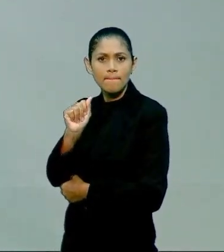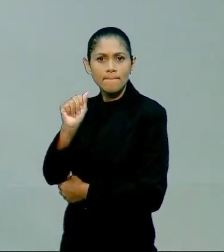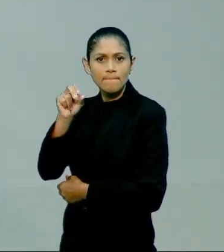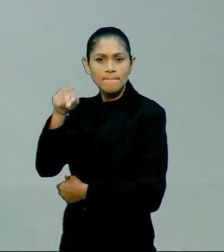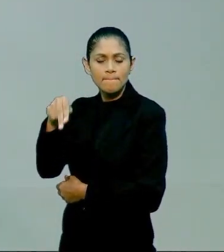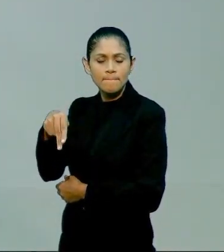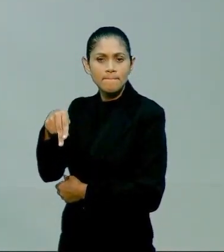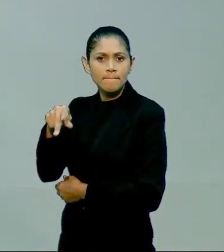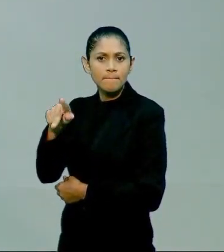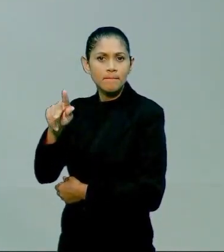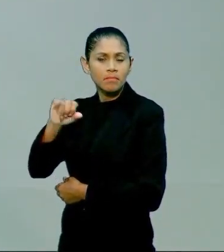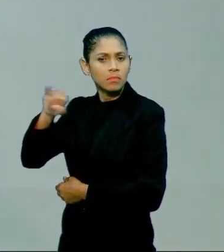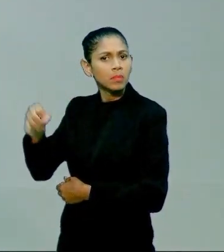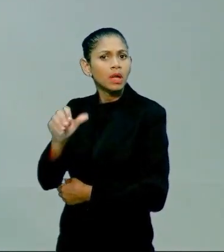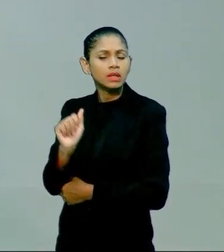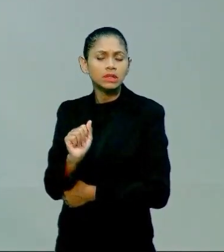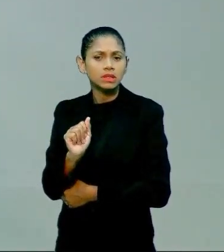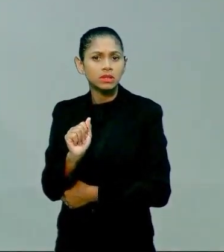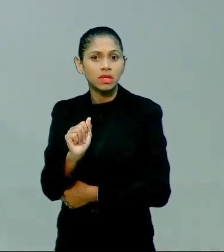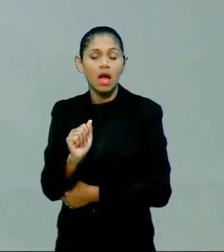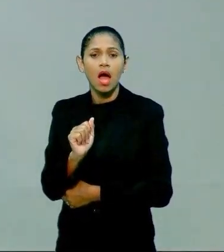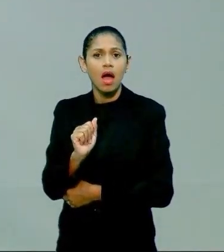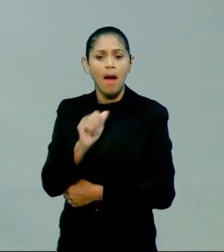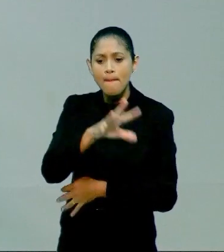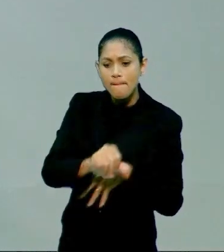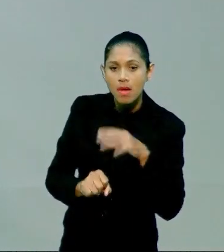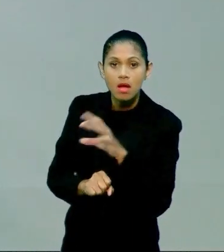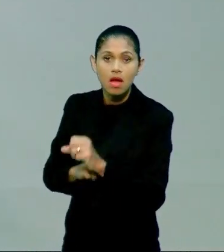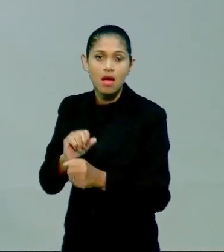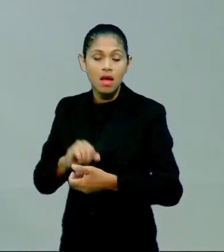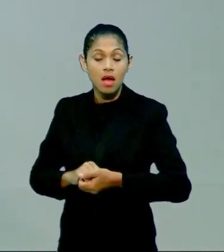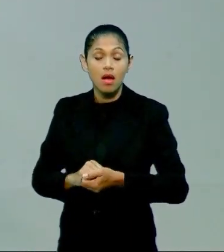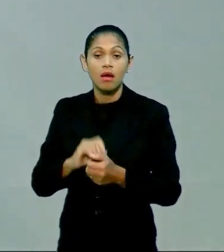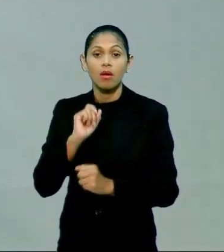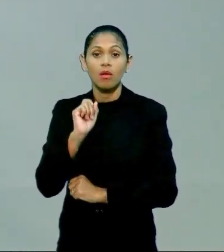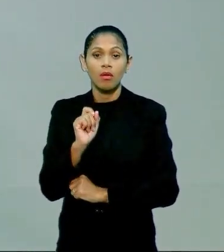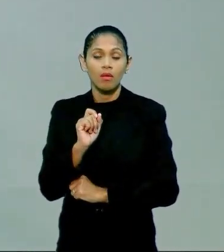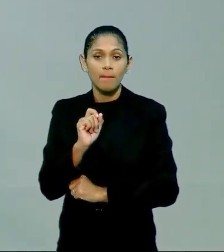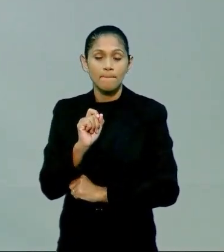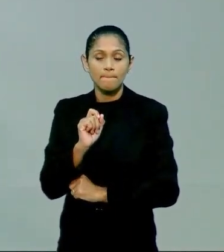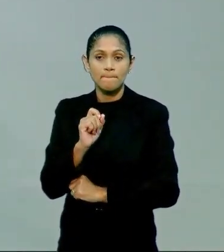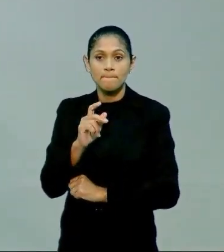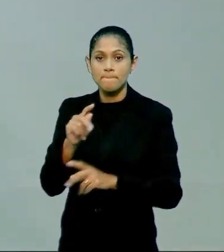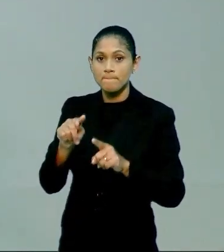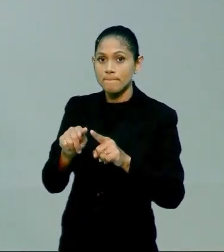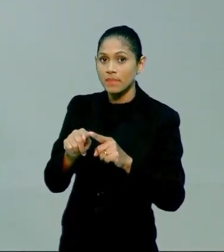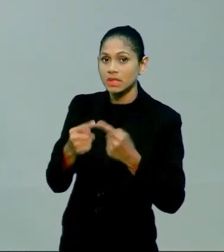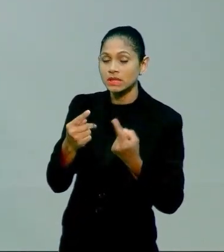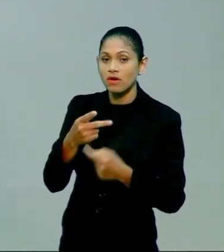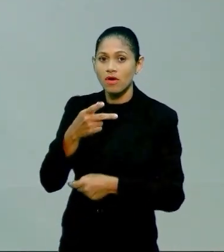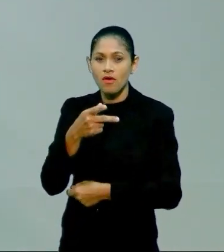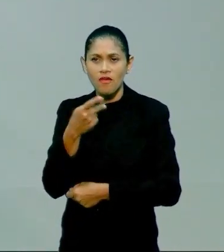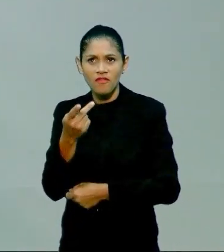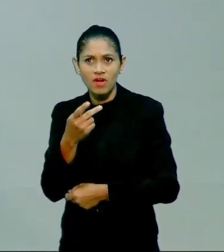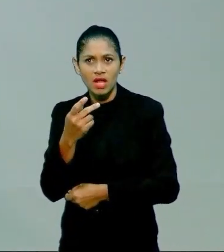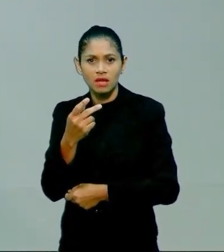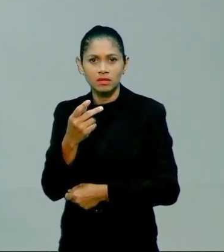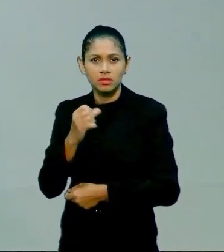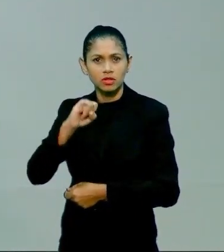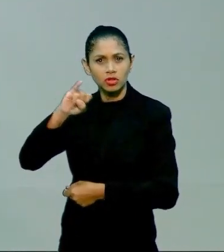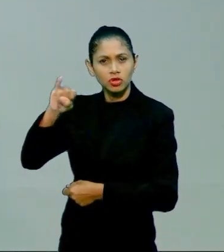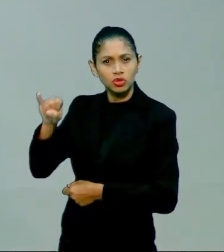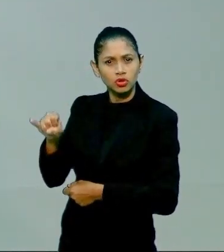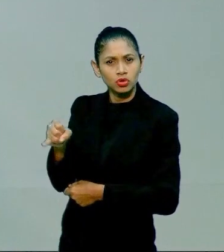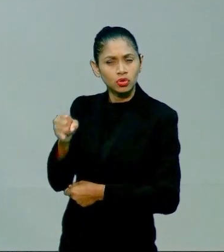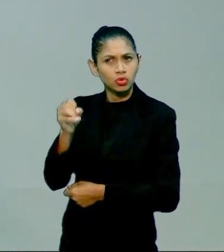Vamos. Às vezes a gente vai no automático. Ah, pega, pega. Automático. Agora se eu falar para você brincar de joaquimpo, aí você vai, hum, eu